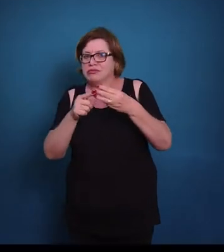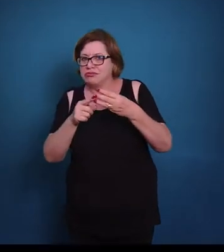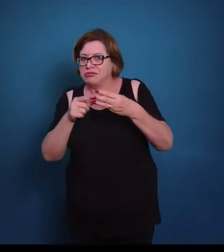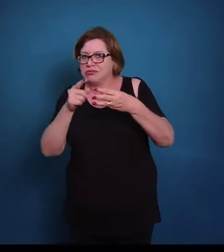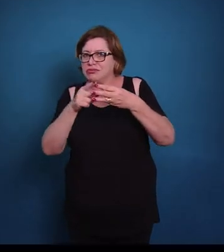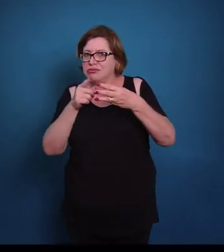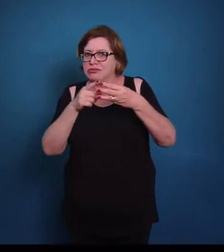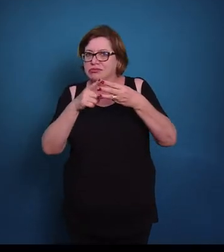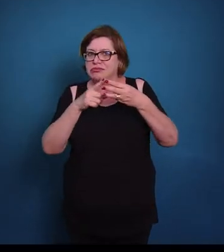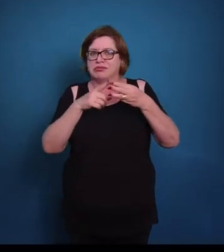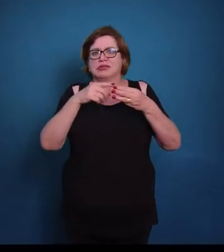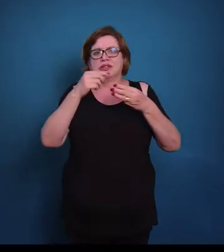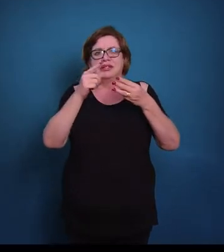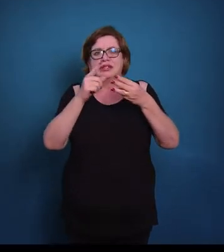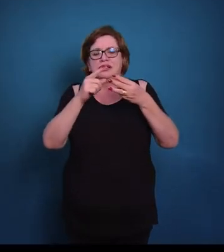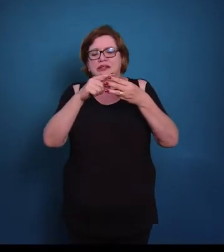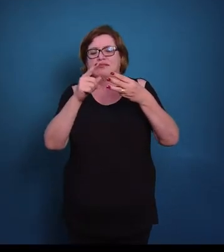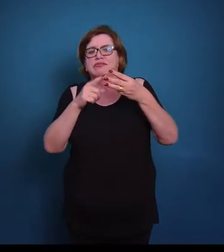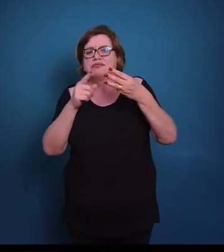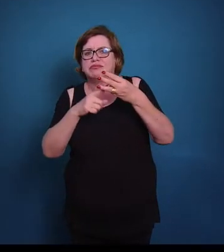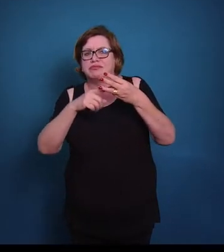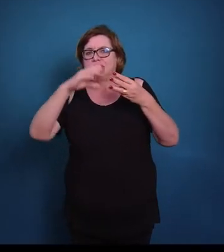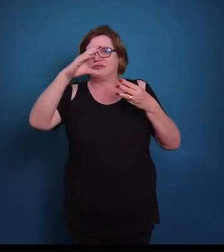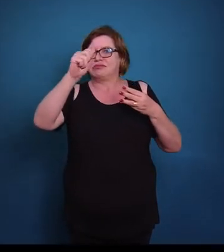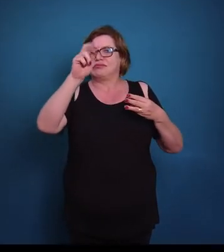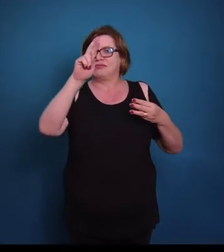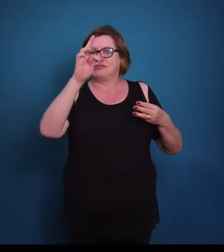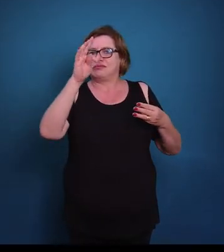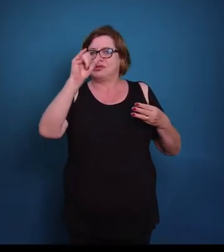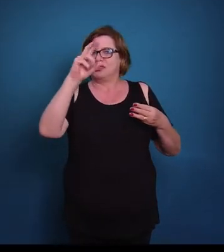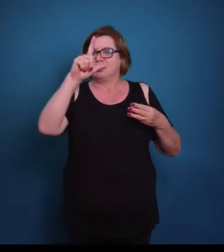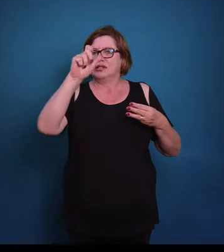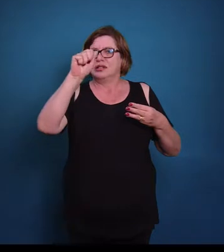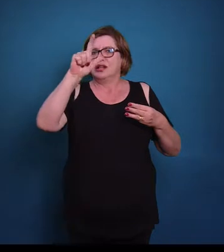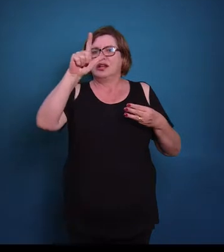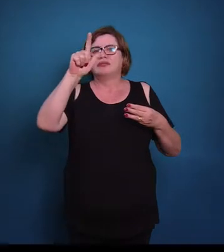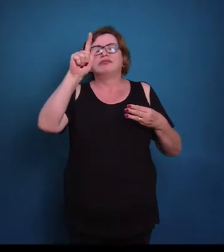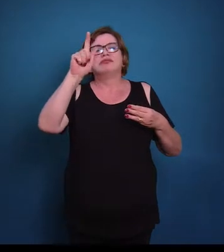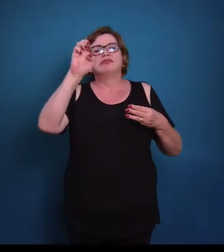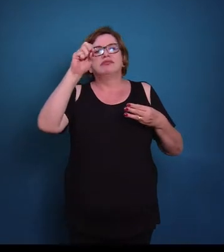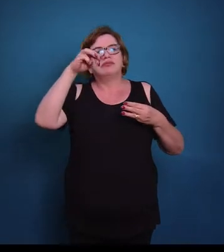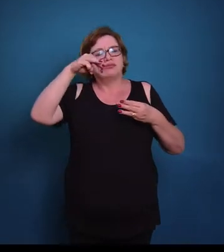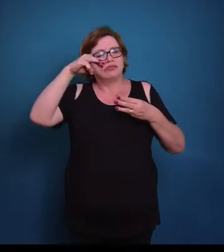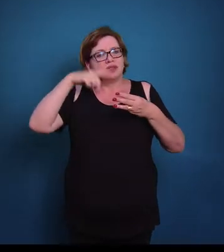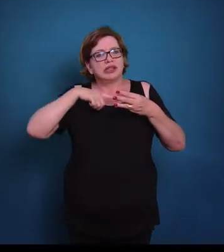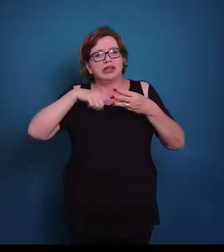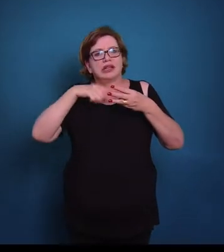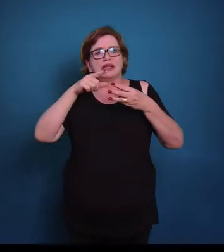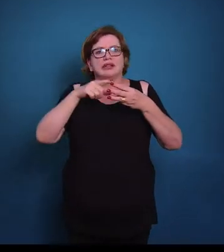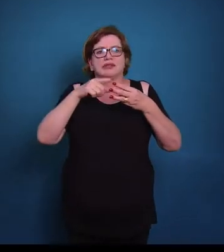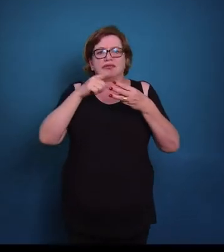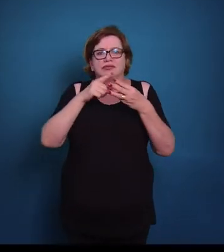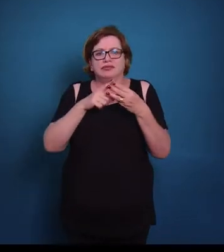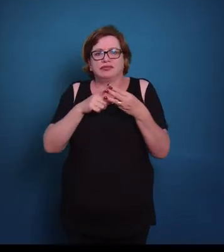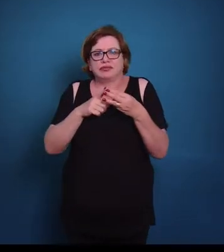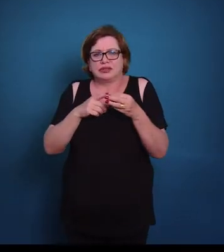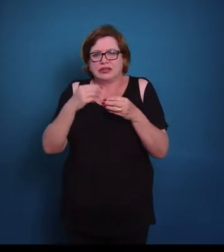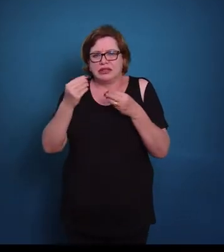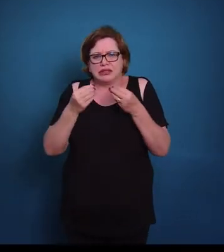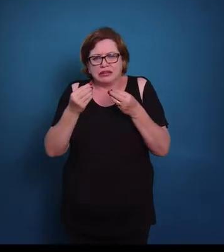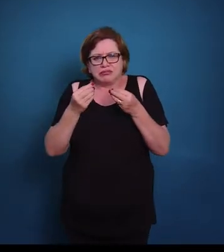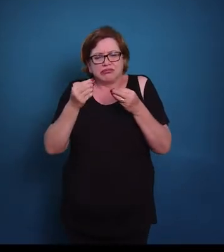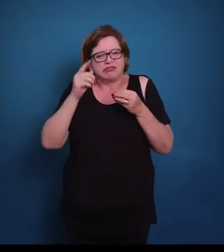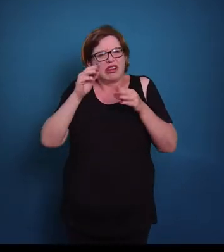temos a cartilagem alina, elástica e fibrosa. A cartilagem alina, a fresca tem uma cor branca azulada, ou